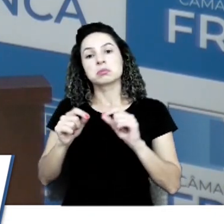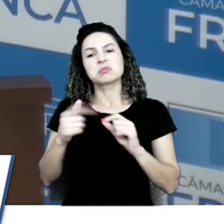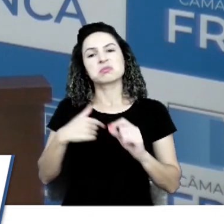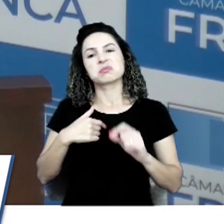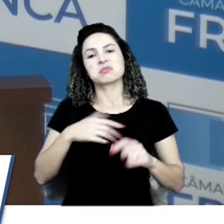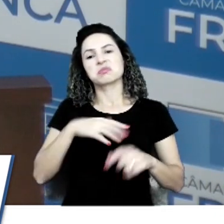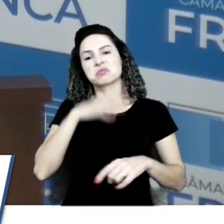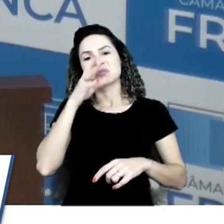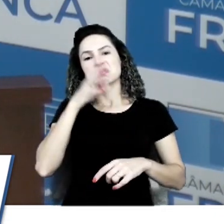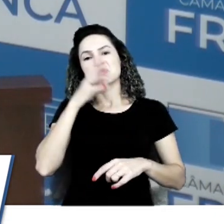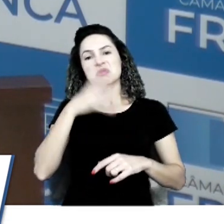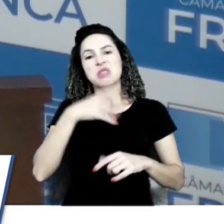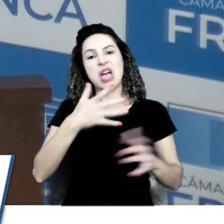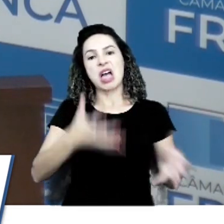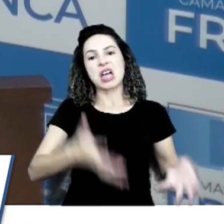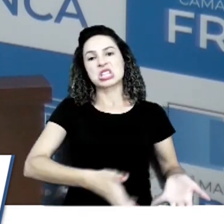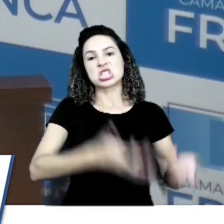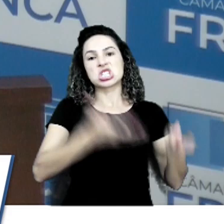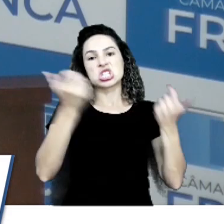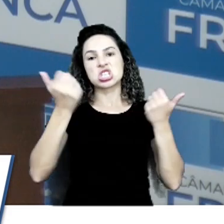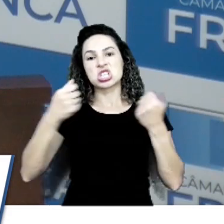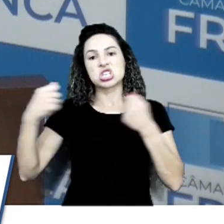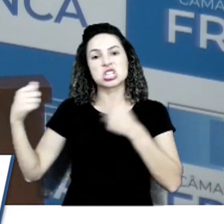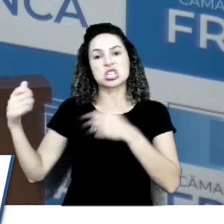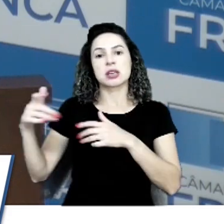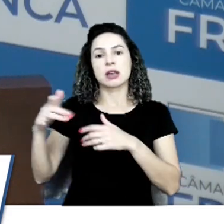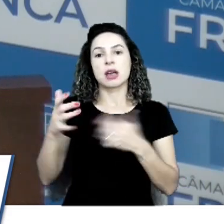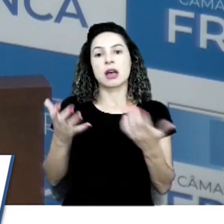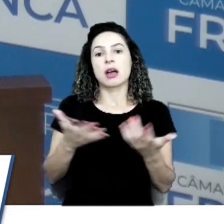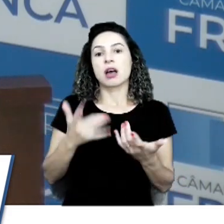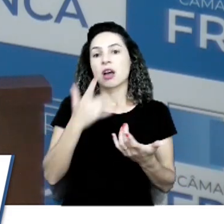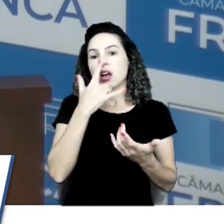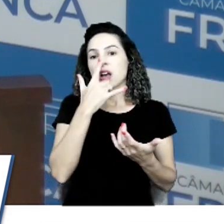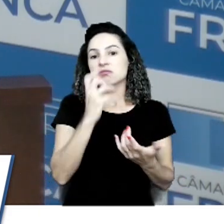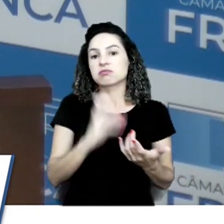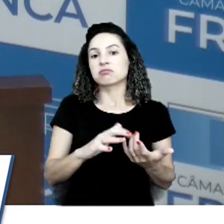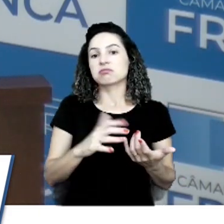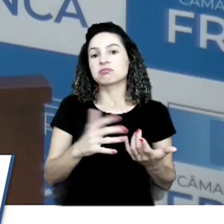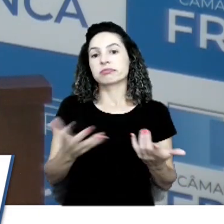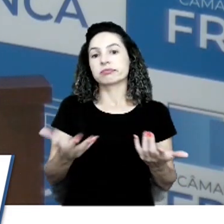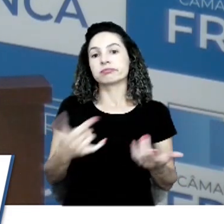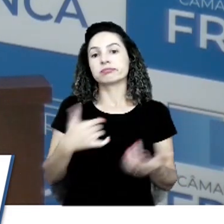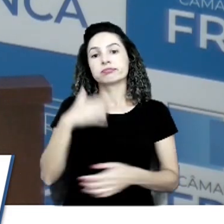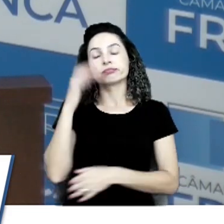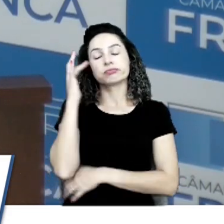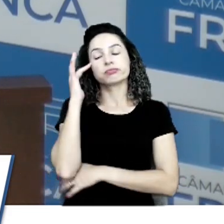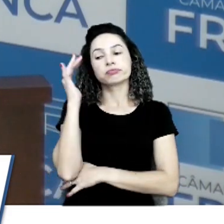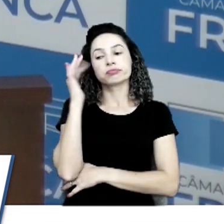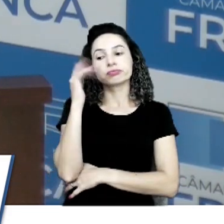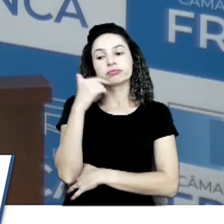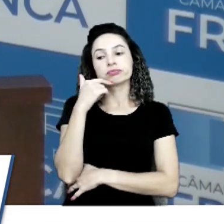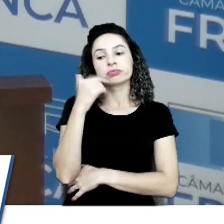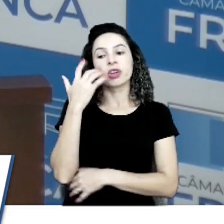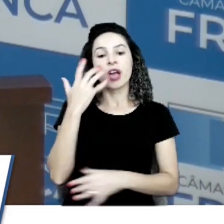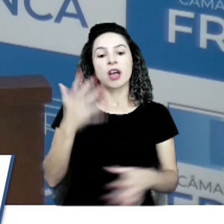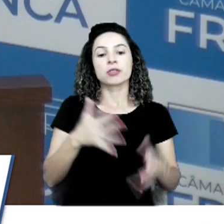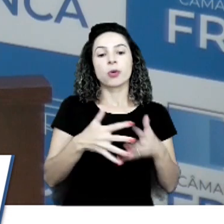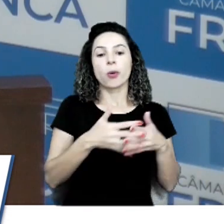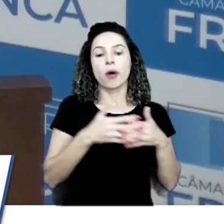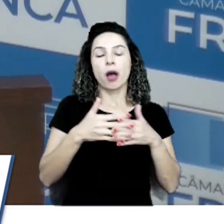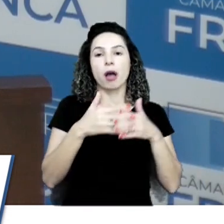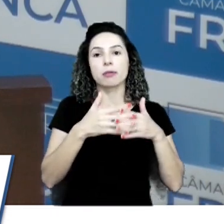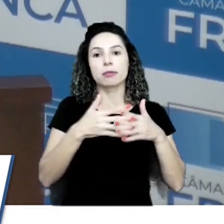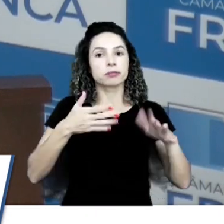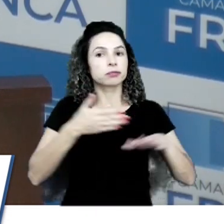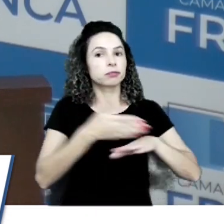as caçambas aqui, e agora fica esses lixos lá, eu fico me perguntando, será que o caminhão vai entrar nessas ruas?